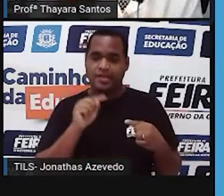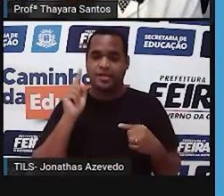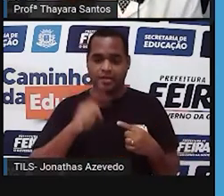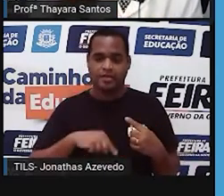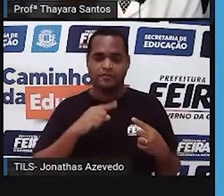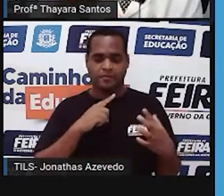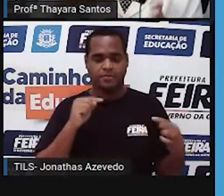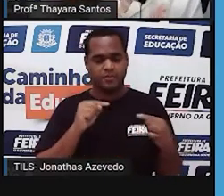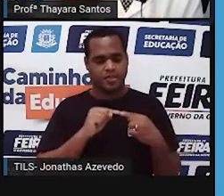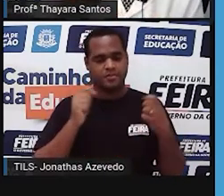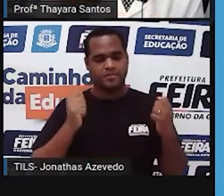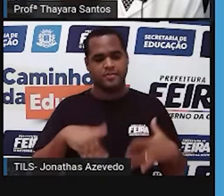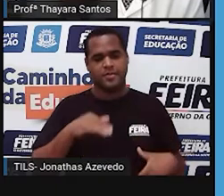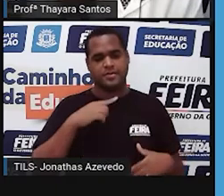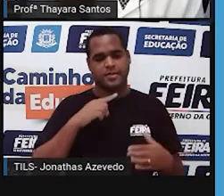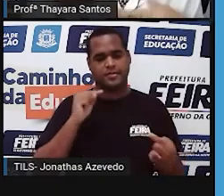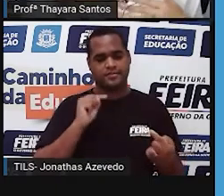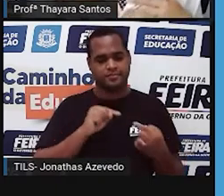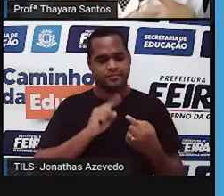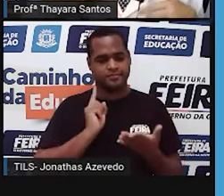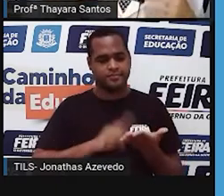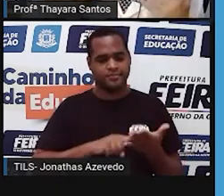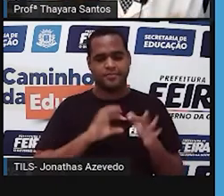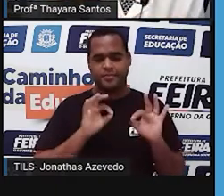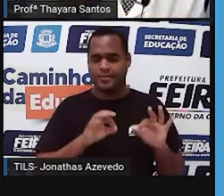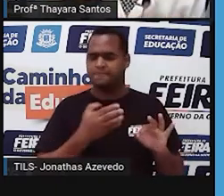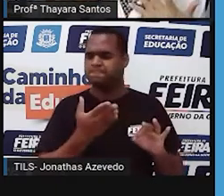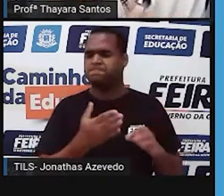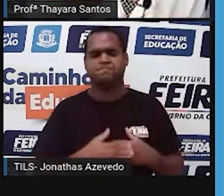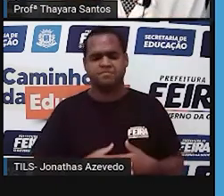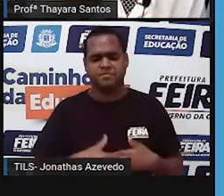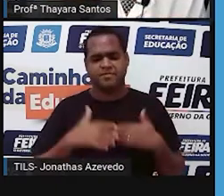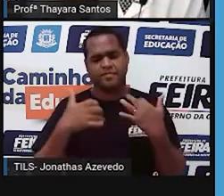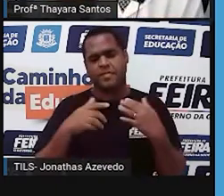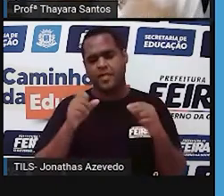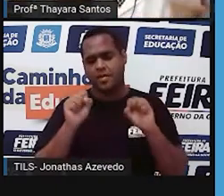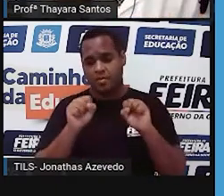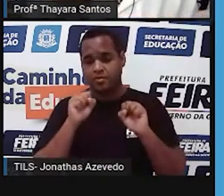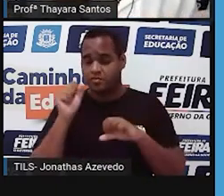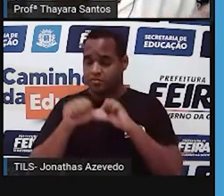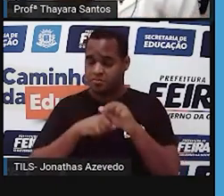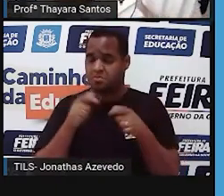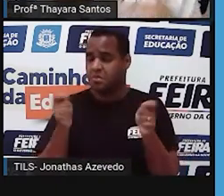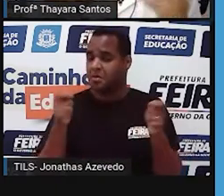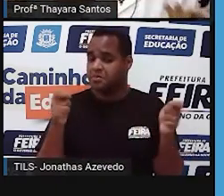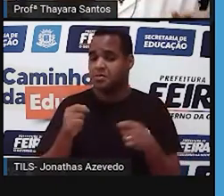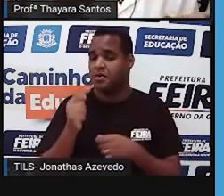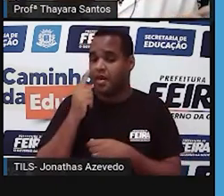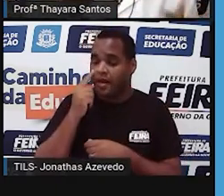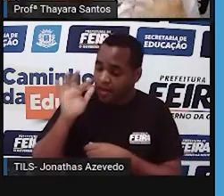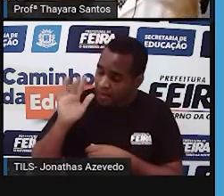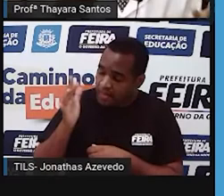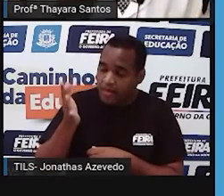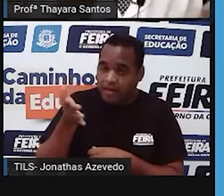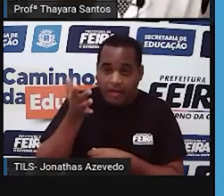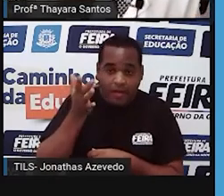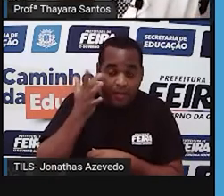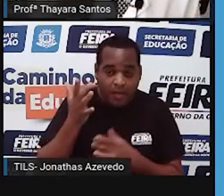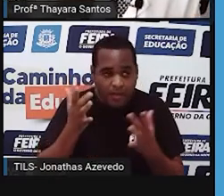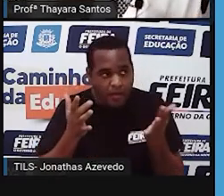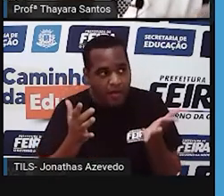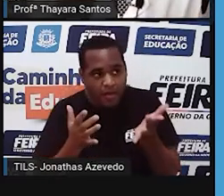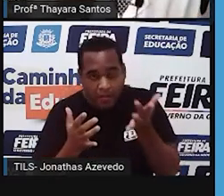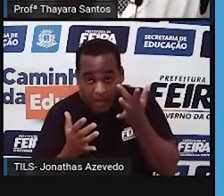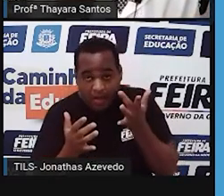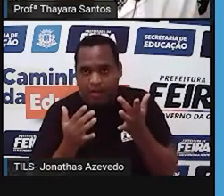já foi determinada pelo genótipo. Agora, eu posso mudar a cor do olho? Pode. A gente pode comprar uma lente e colocar a cor do